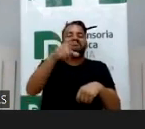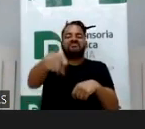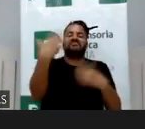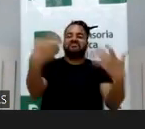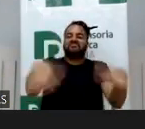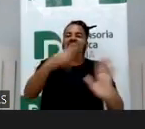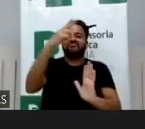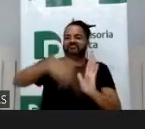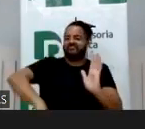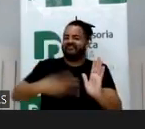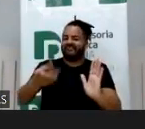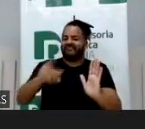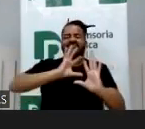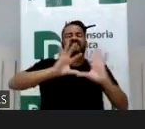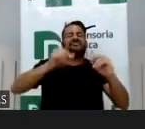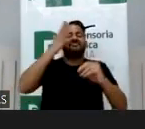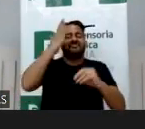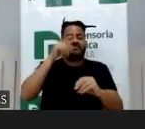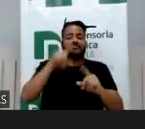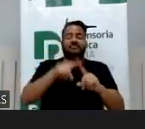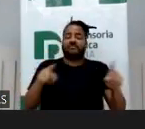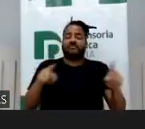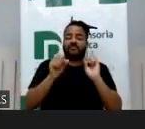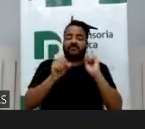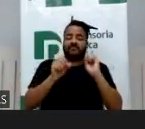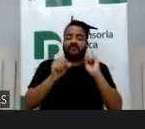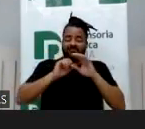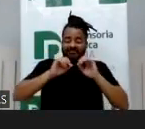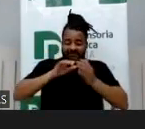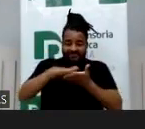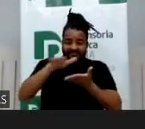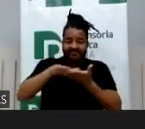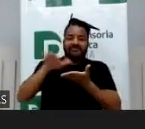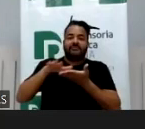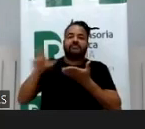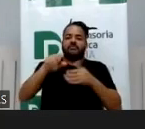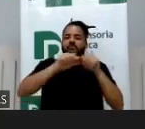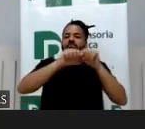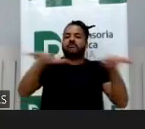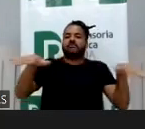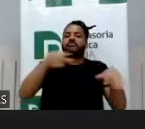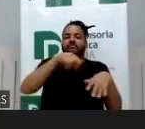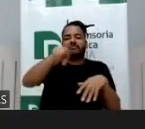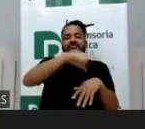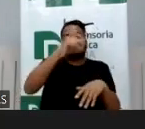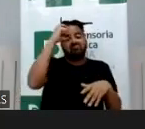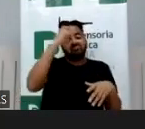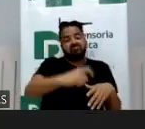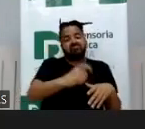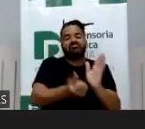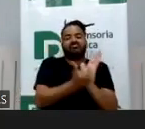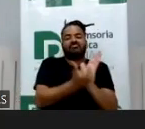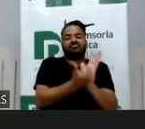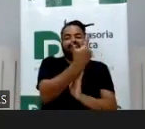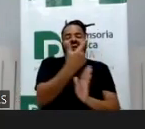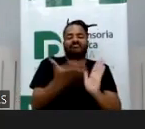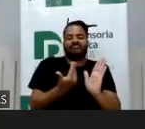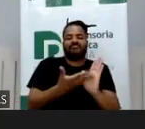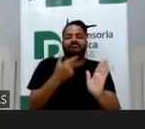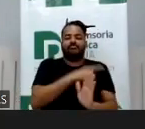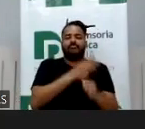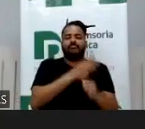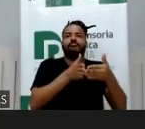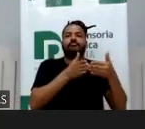aqui com vocês e vou divulgar na internet certamente, mesmo fora do livro, tá? Para quem se interessar, ficou bem interessante esse artigo. Por favor, doutor Adriano.